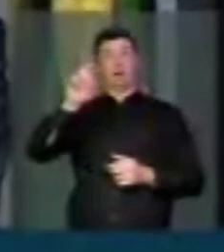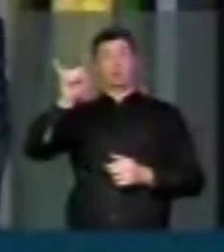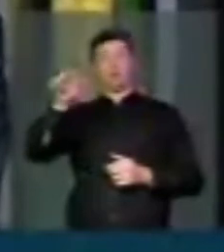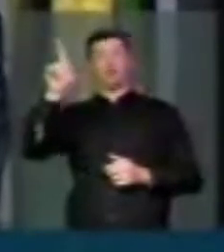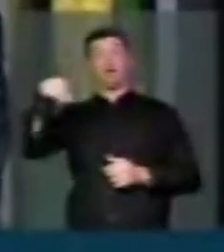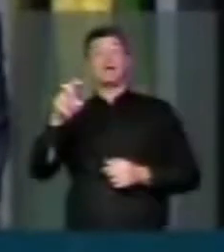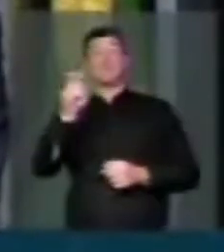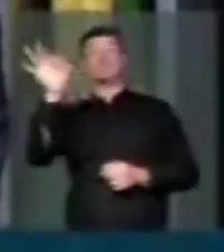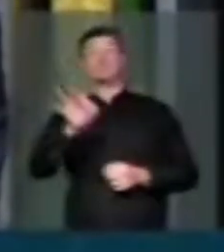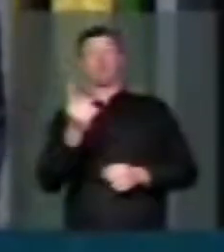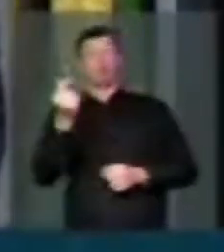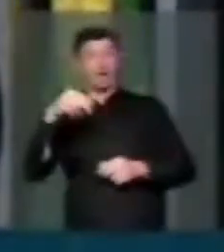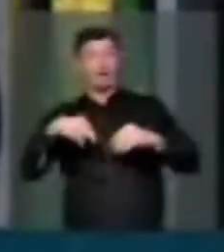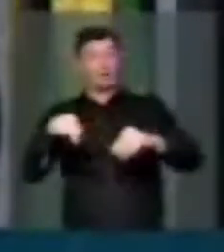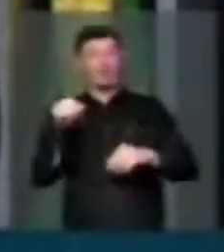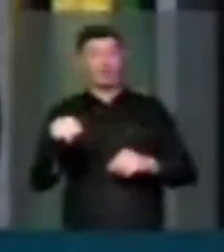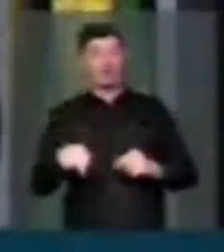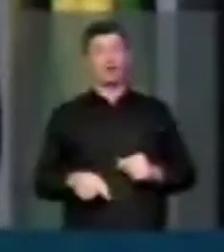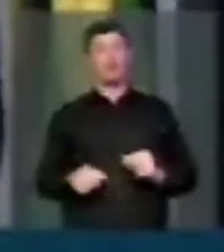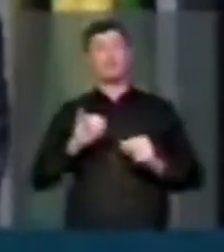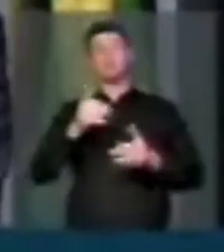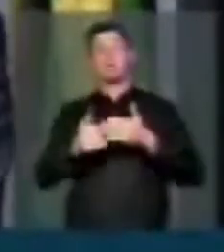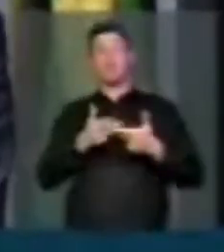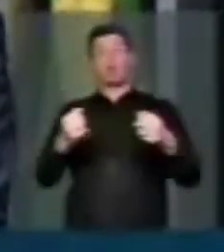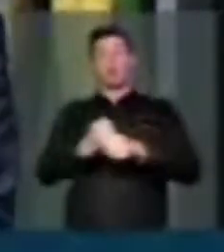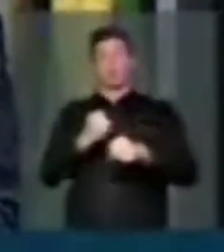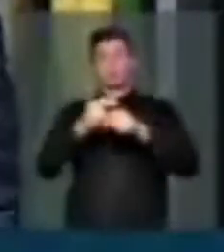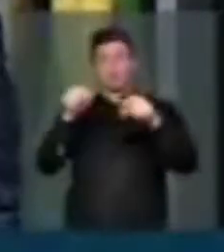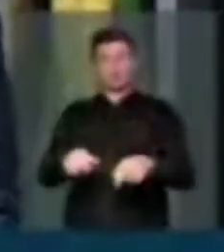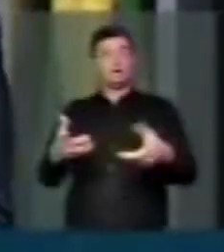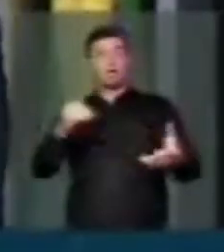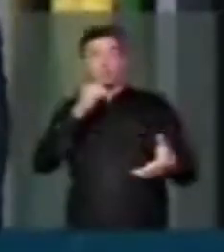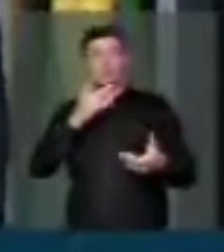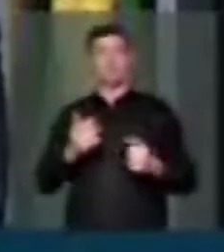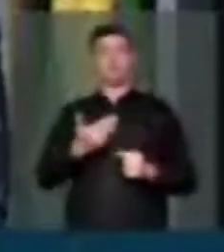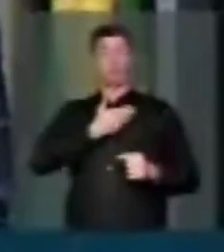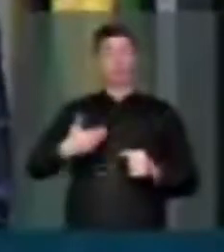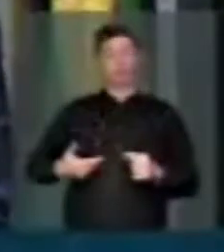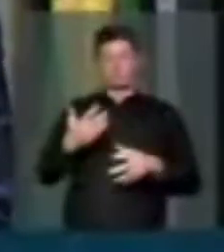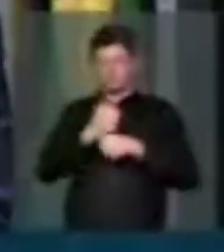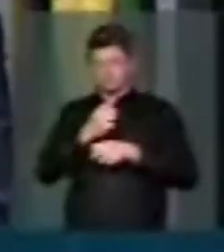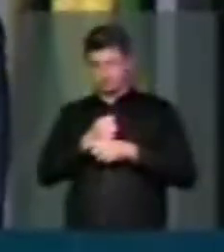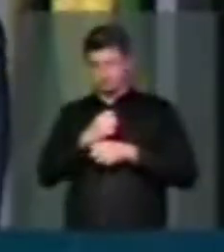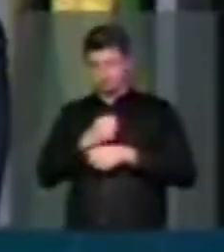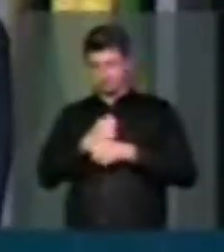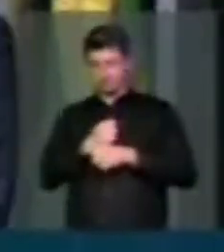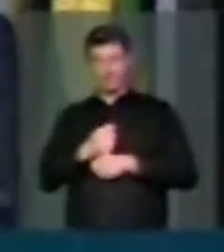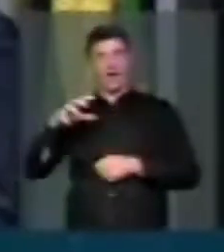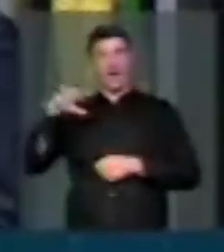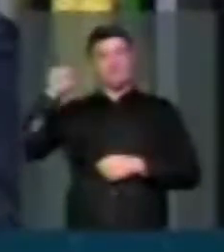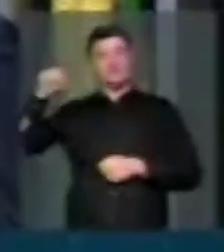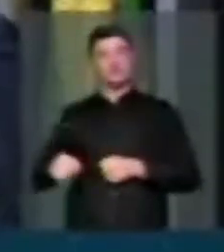% do valor do terreno e de suas benfeitorias. Isso significa que o governo calcula sua mordida,